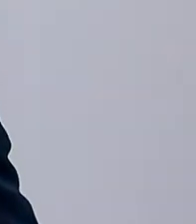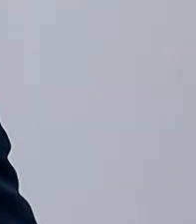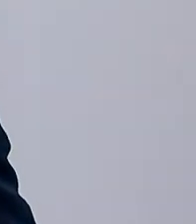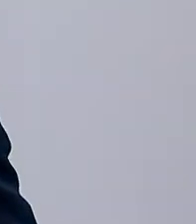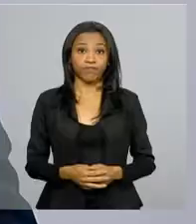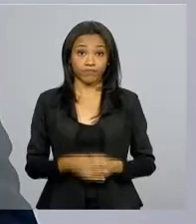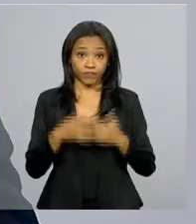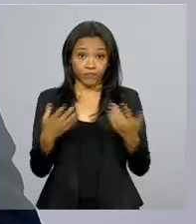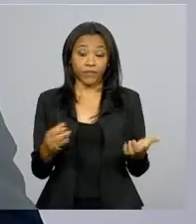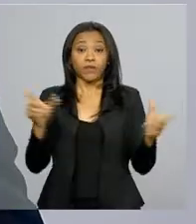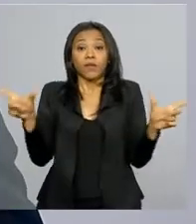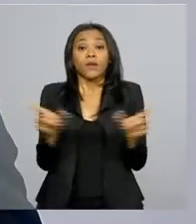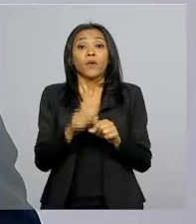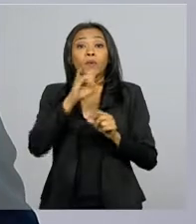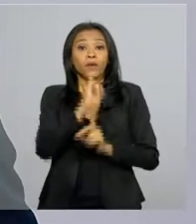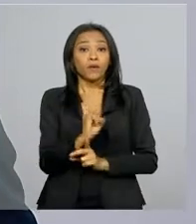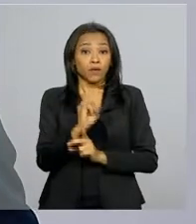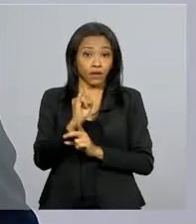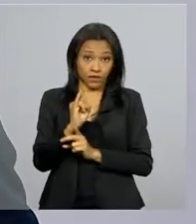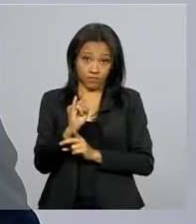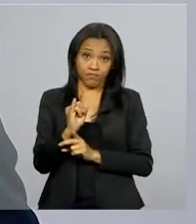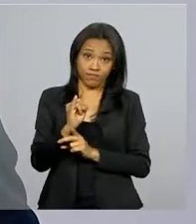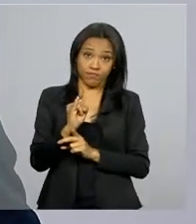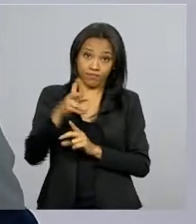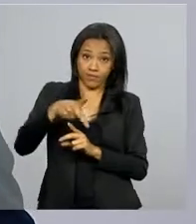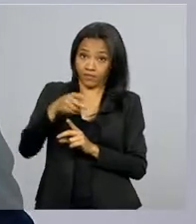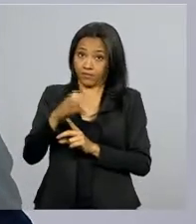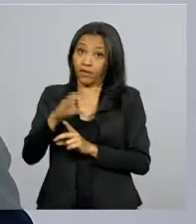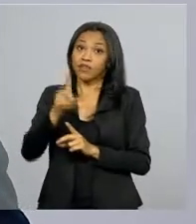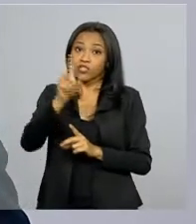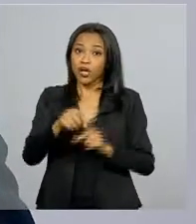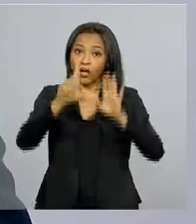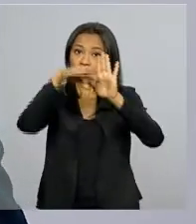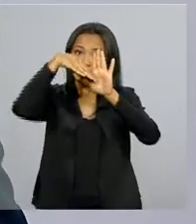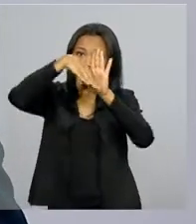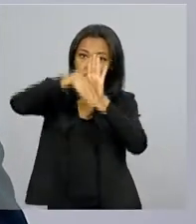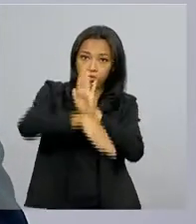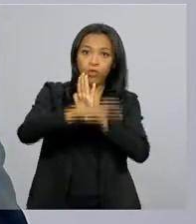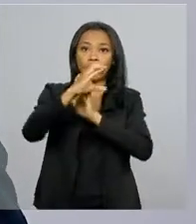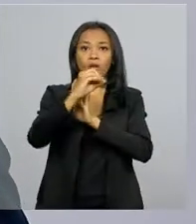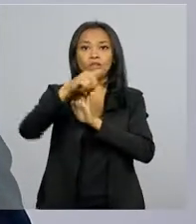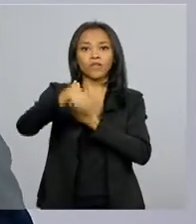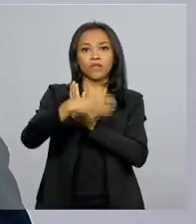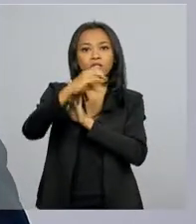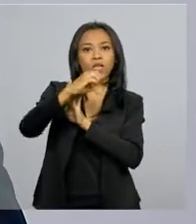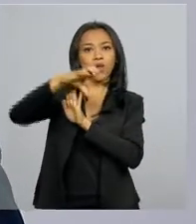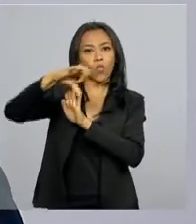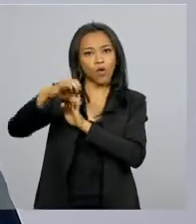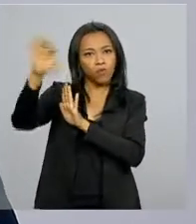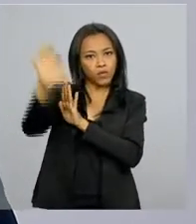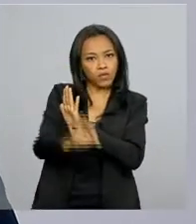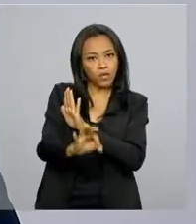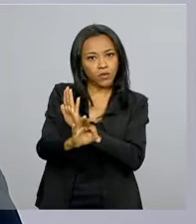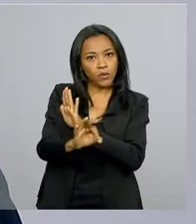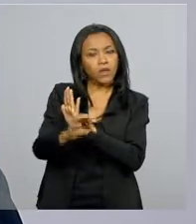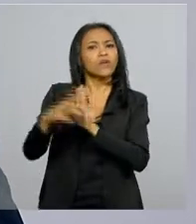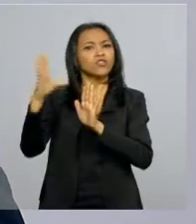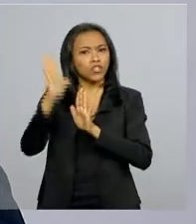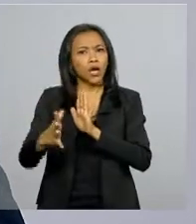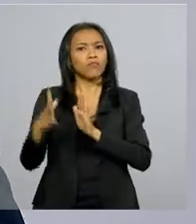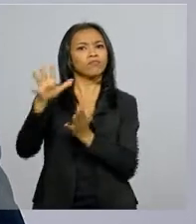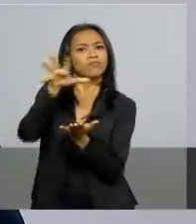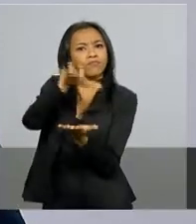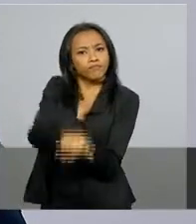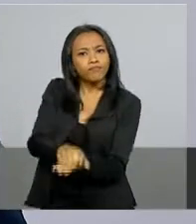O índice nacional de preços ao consumidor amplo caiu 0,09% com relação ao registrado em julho. O